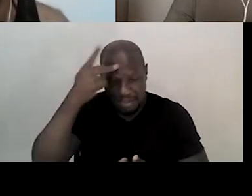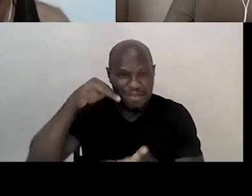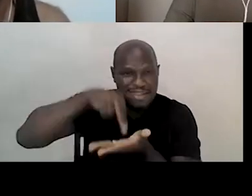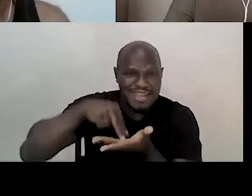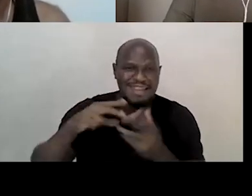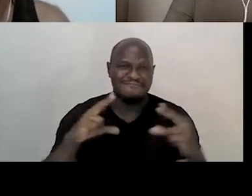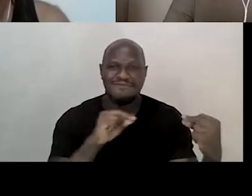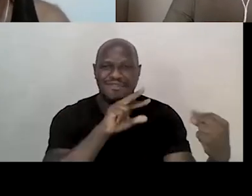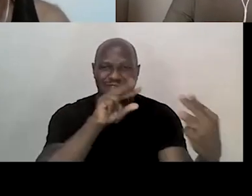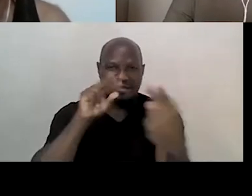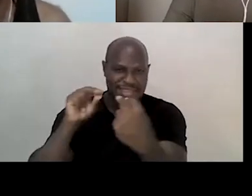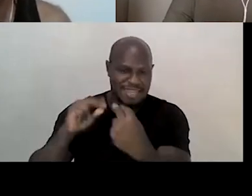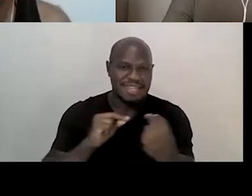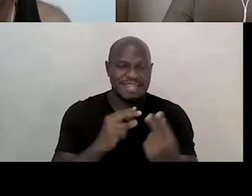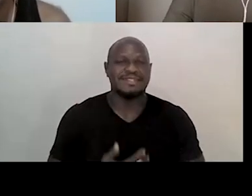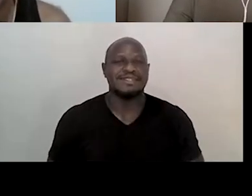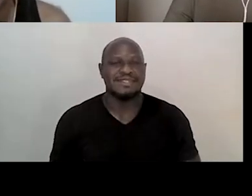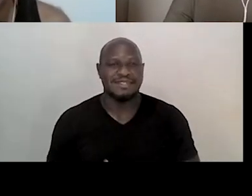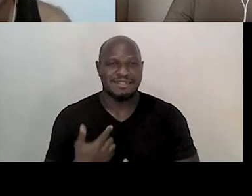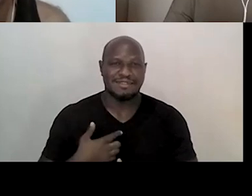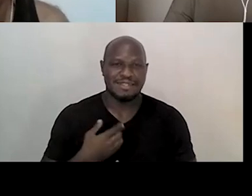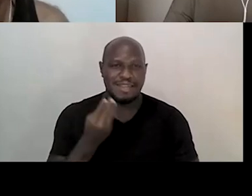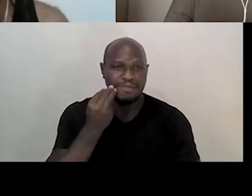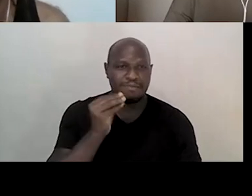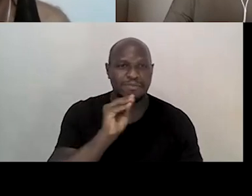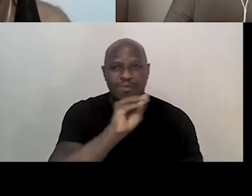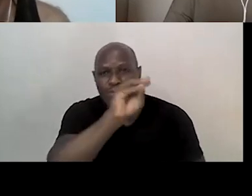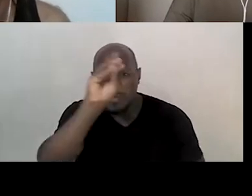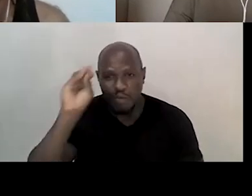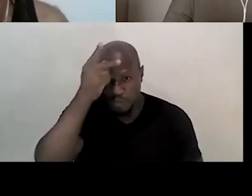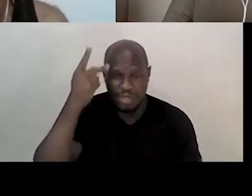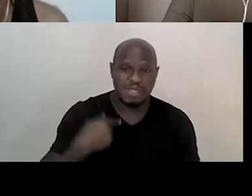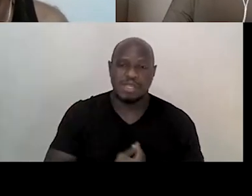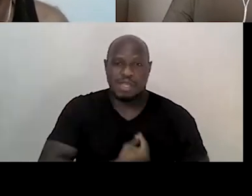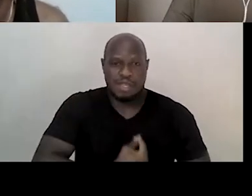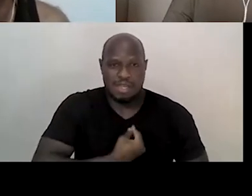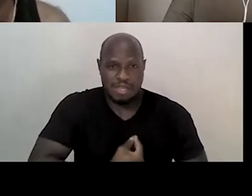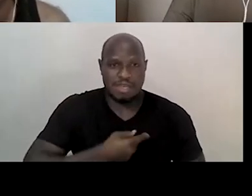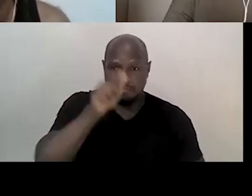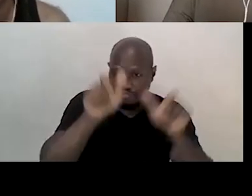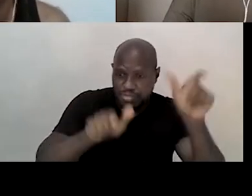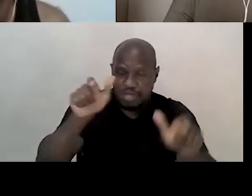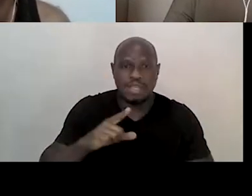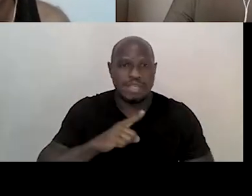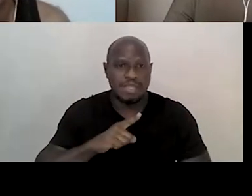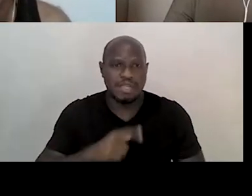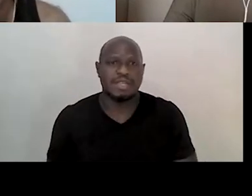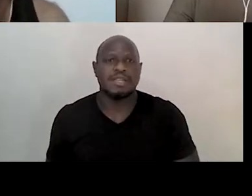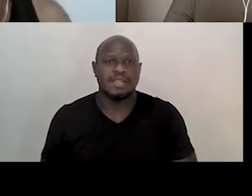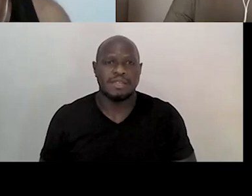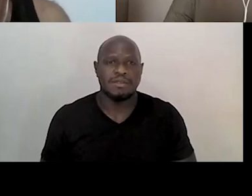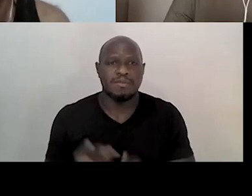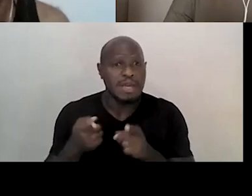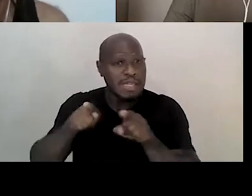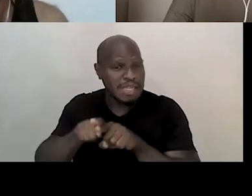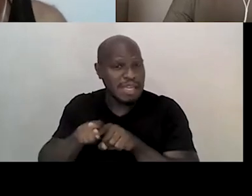falando. Queria mandar um beijão para a galera que está presente aí também, as pessoas, os parceiros do